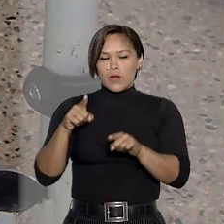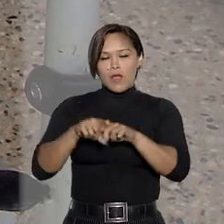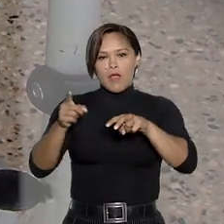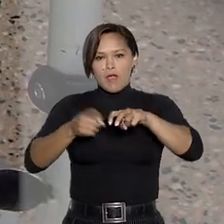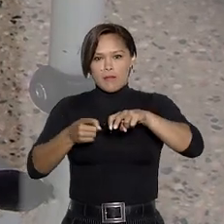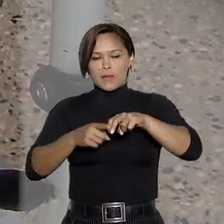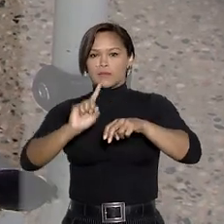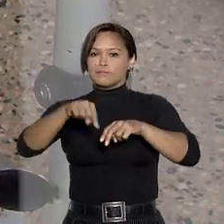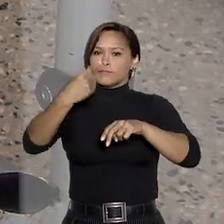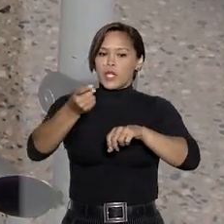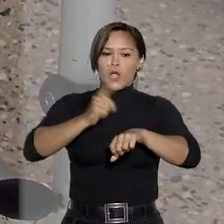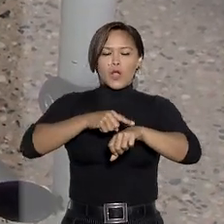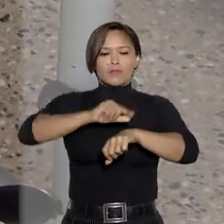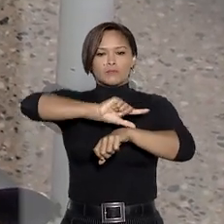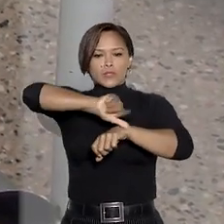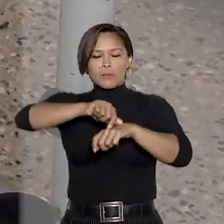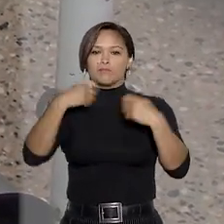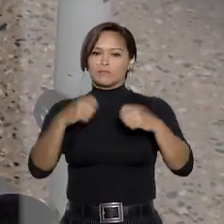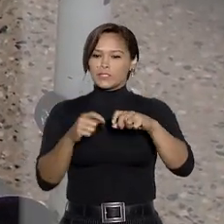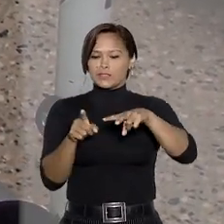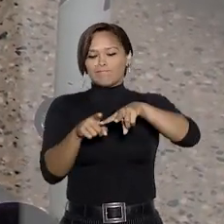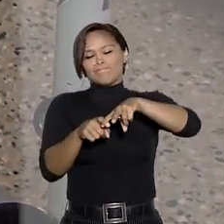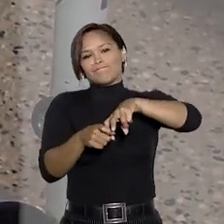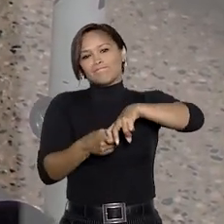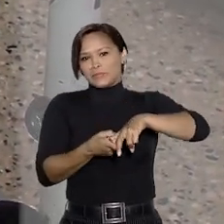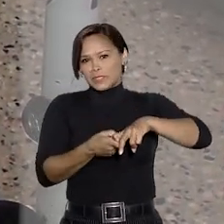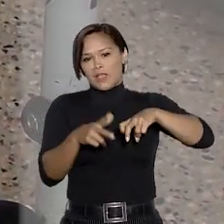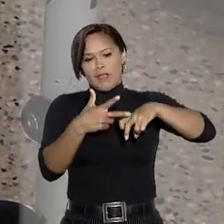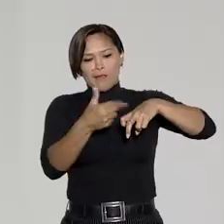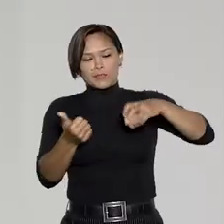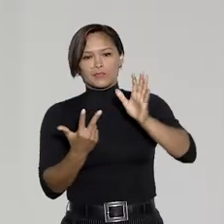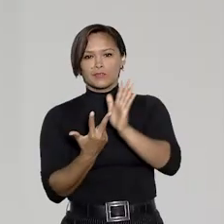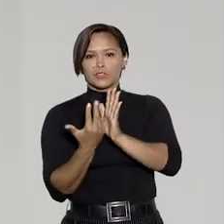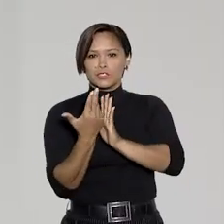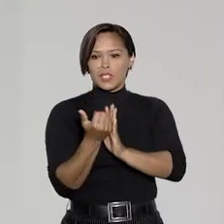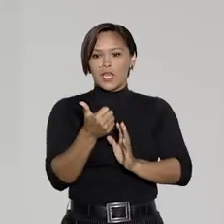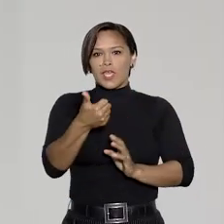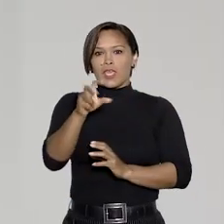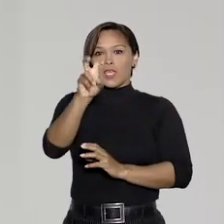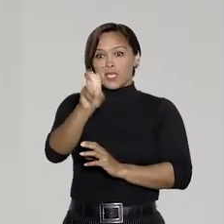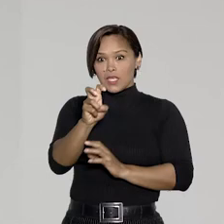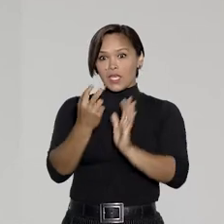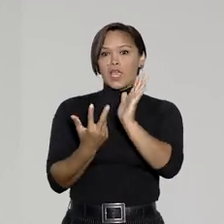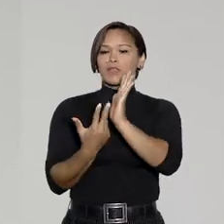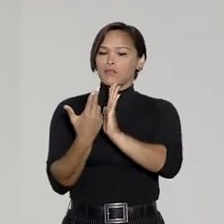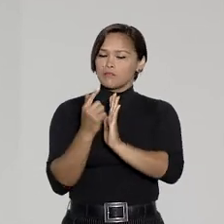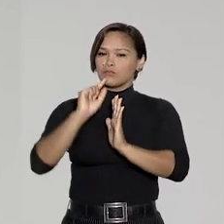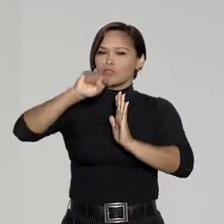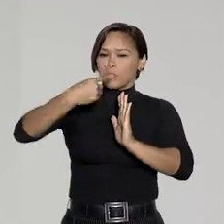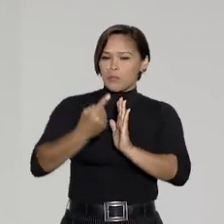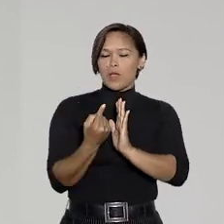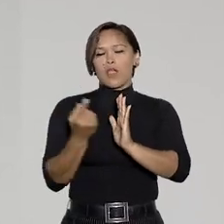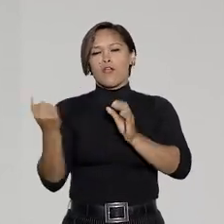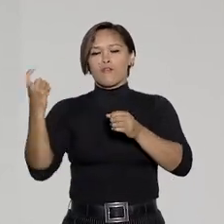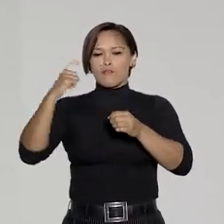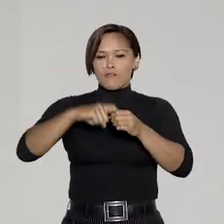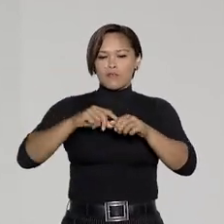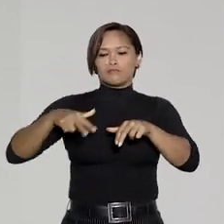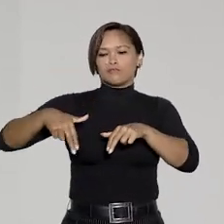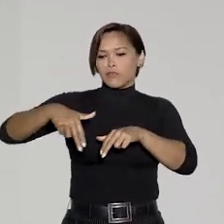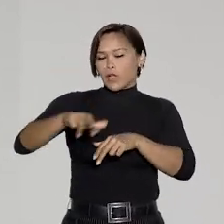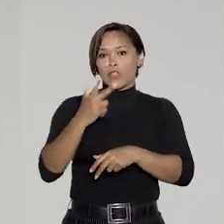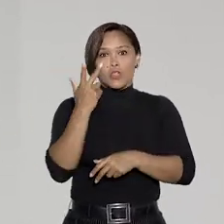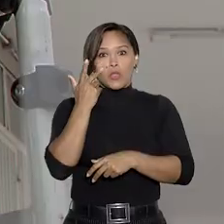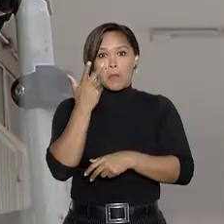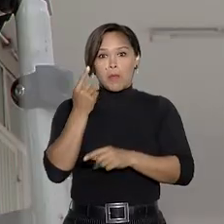pernas. Horas depois do acidente, foi preciso amputar a perna direita. Pedro fez 15 cirurgias para tentar recuperar o movimento da